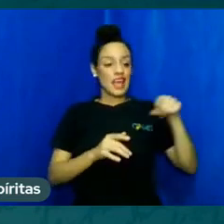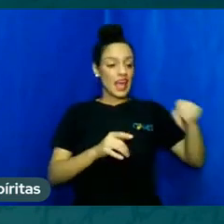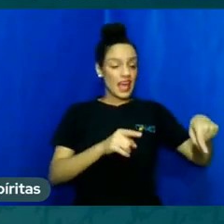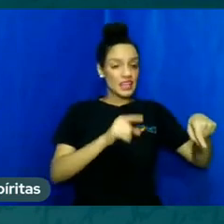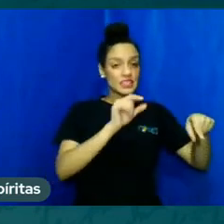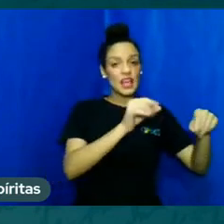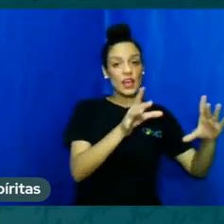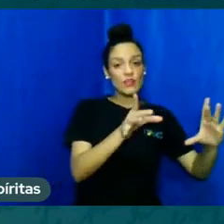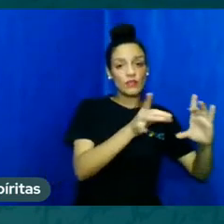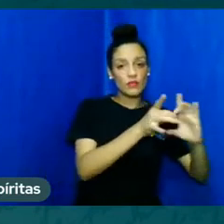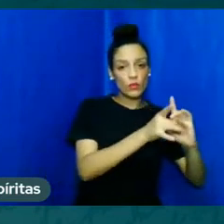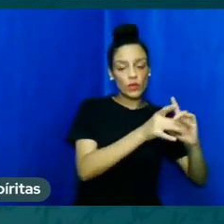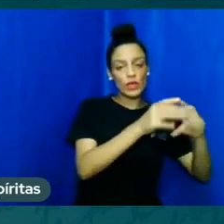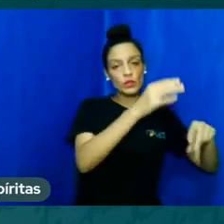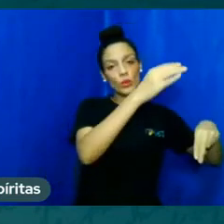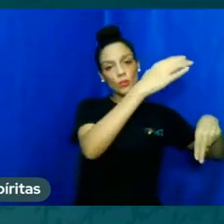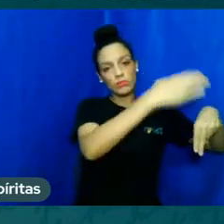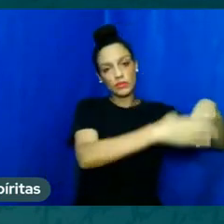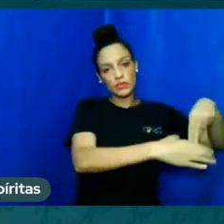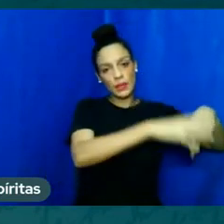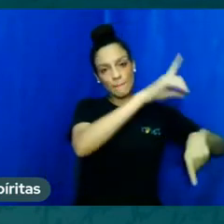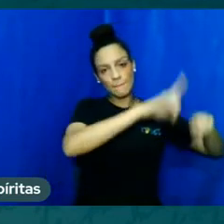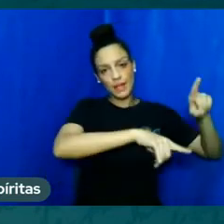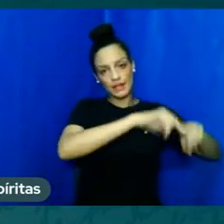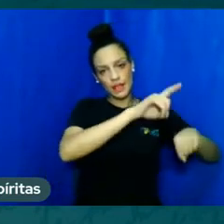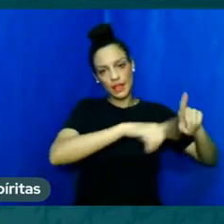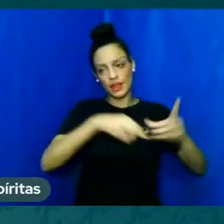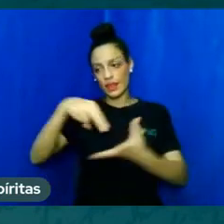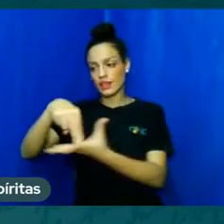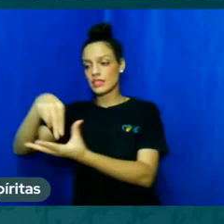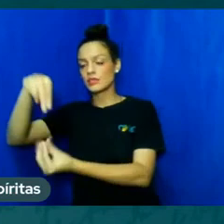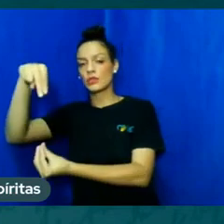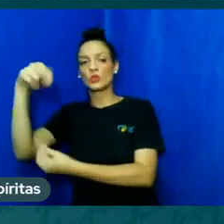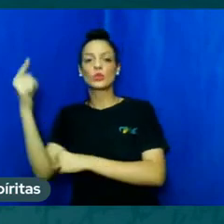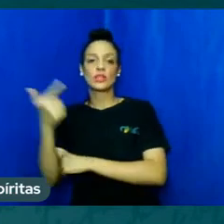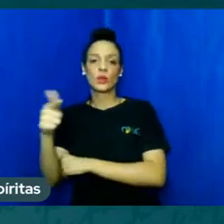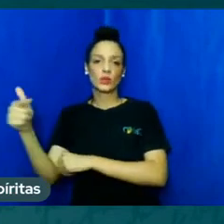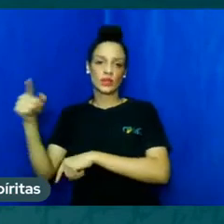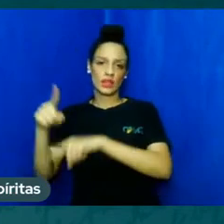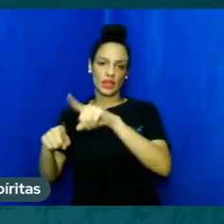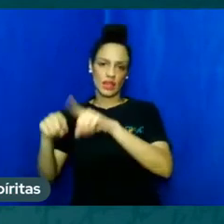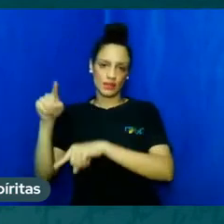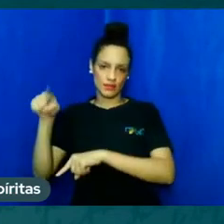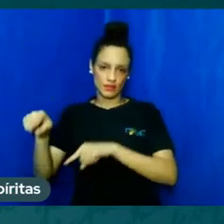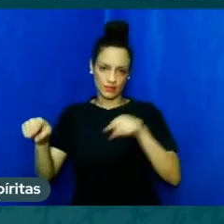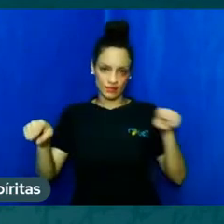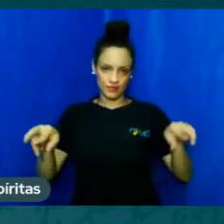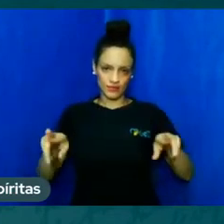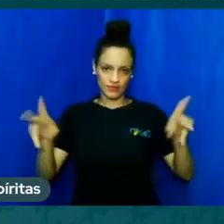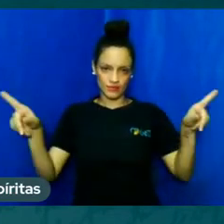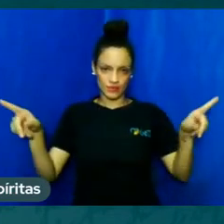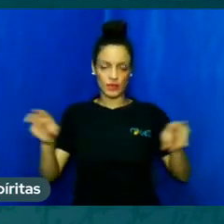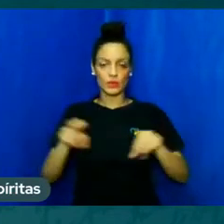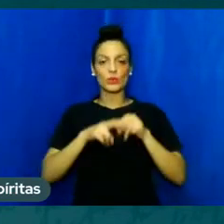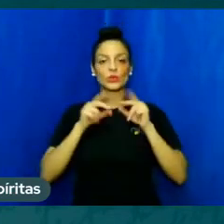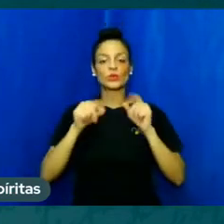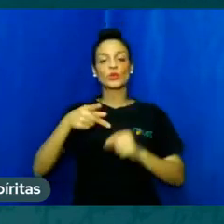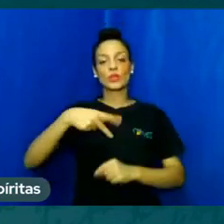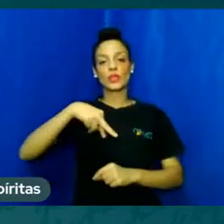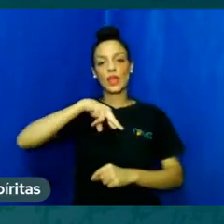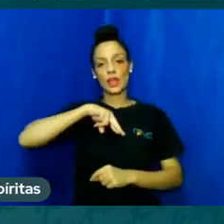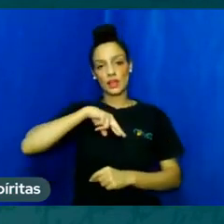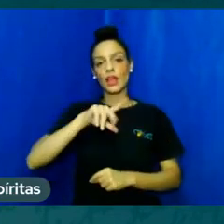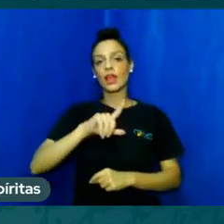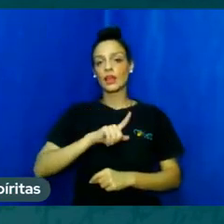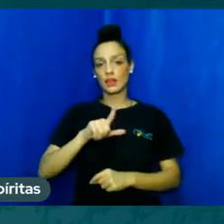já completamente desfeita. Então, por isso que algumas vezes gera confusão e volto a dizer, Kardec ficou cuidadoso com isso e